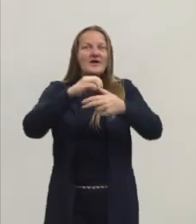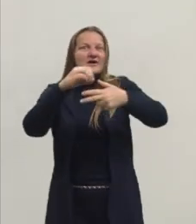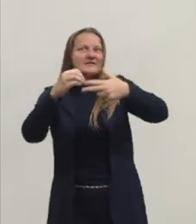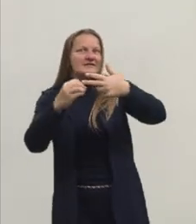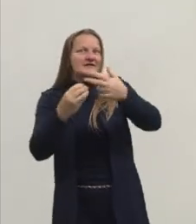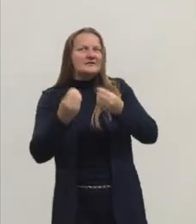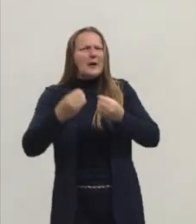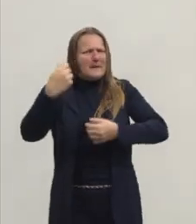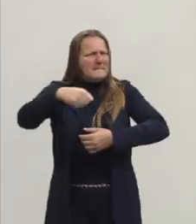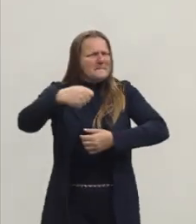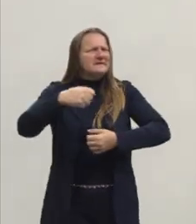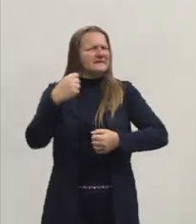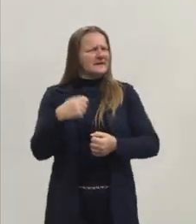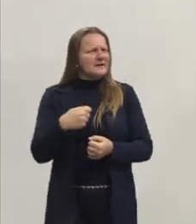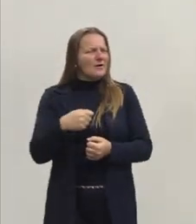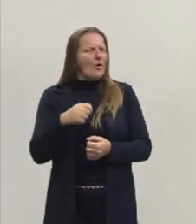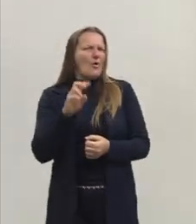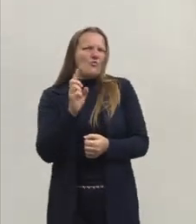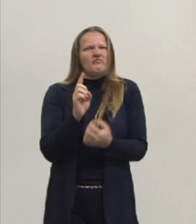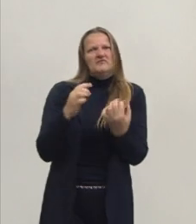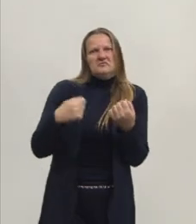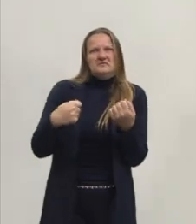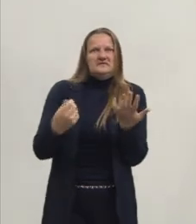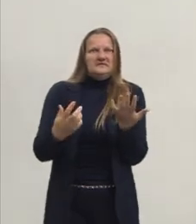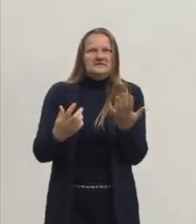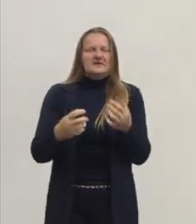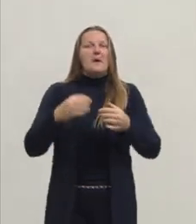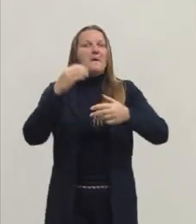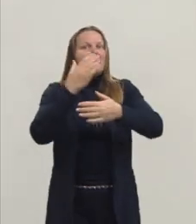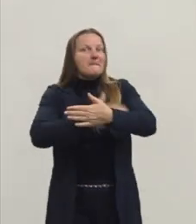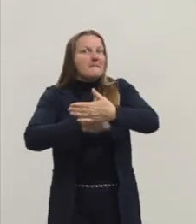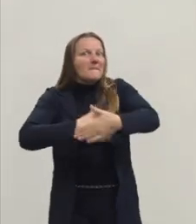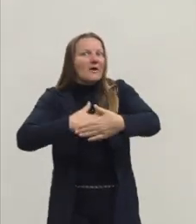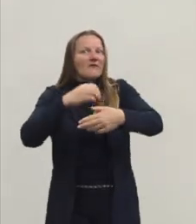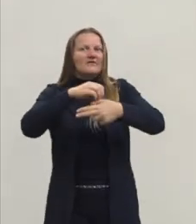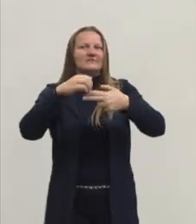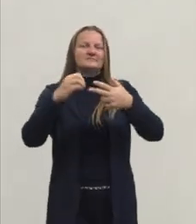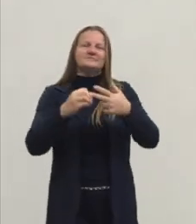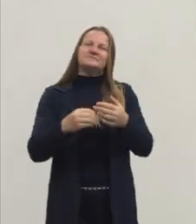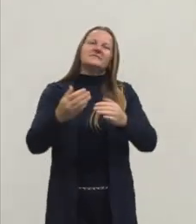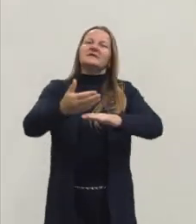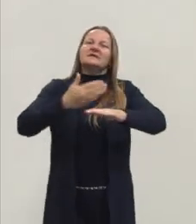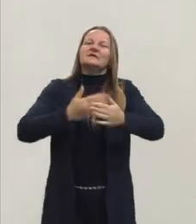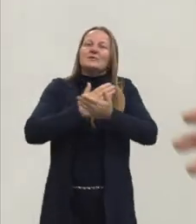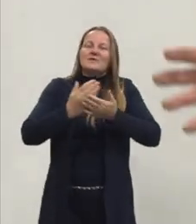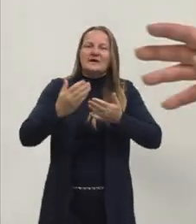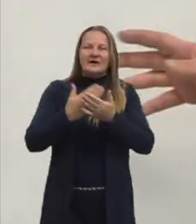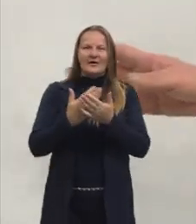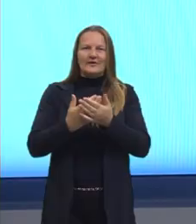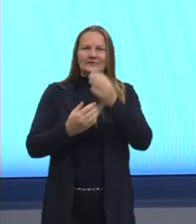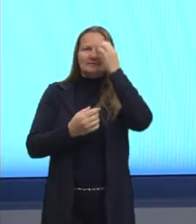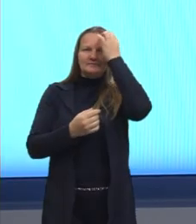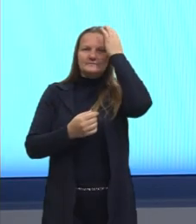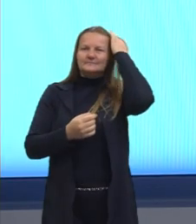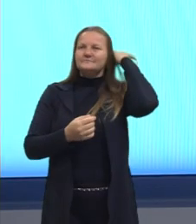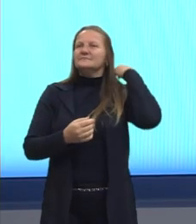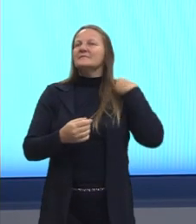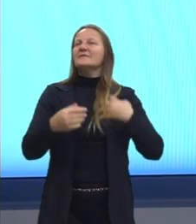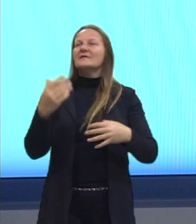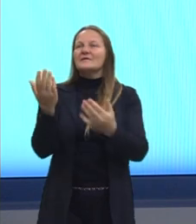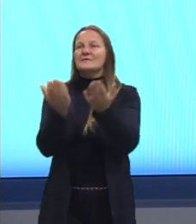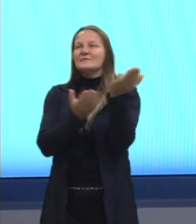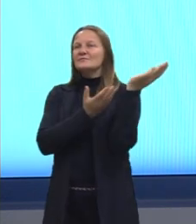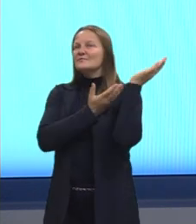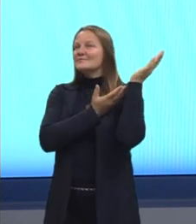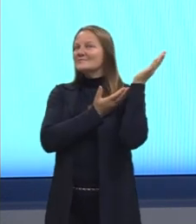gente precisa mesmo ou não dela para essa prova. Antes de começar propriamente a aula, vocês sabem que aqui no cantinho